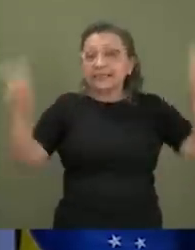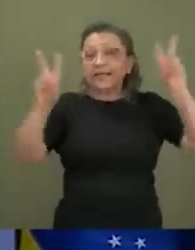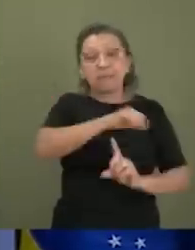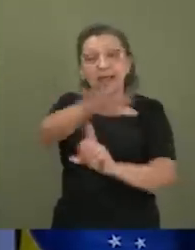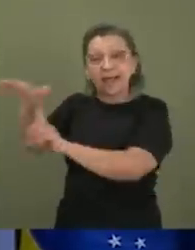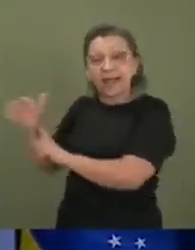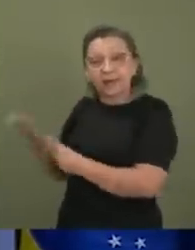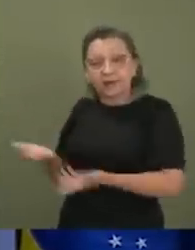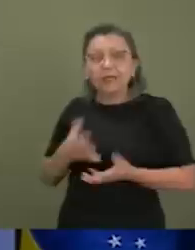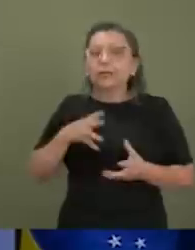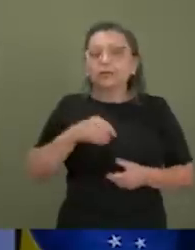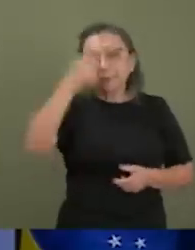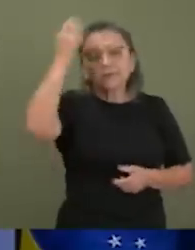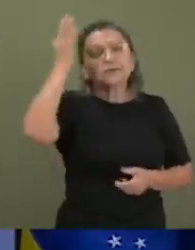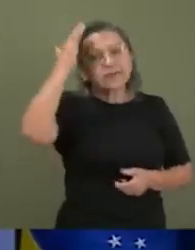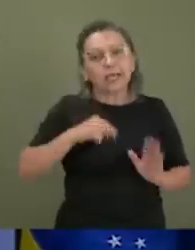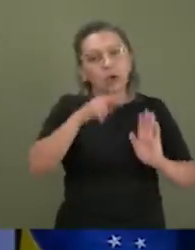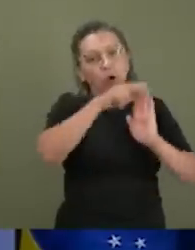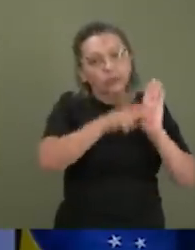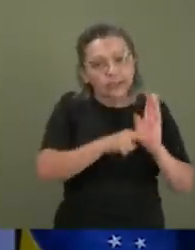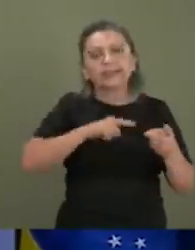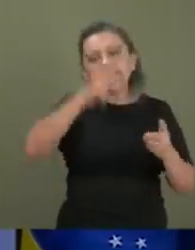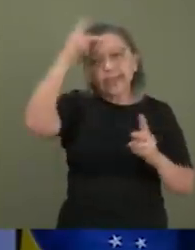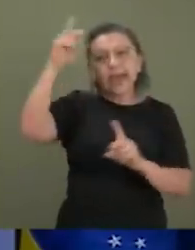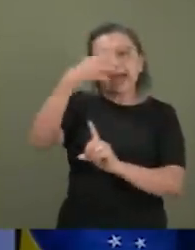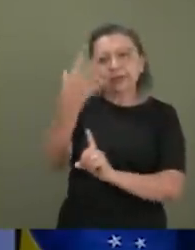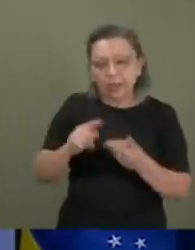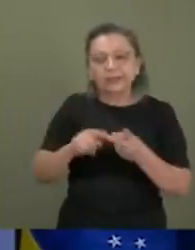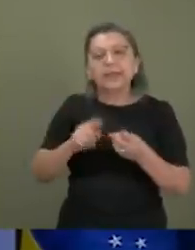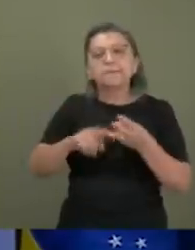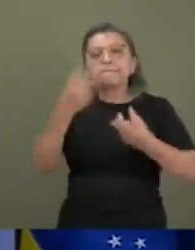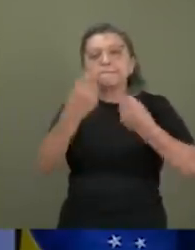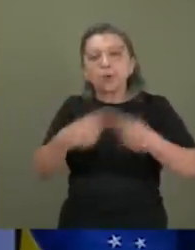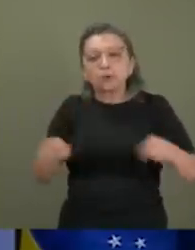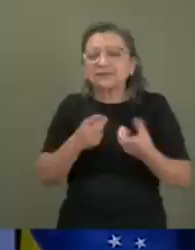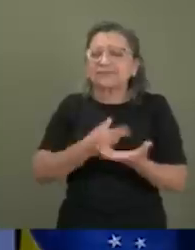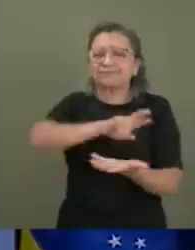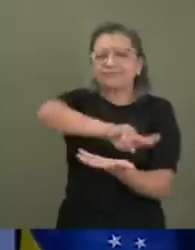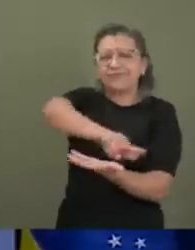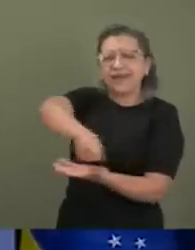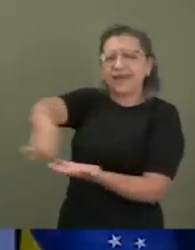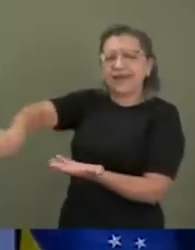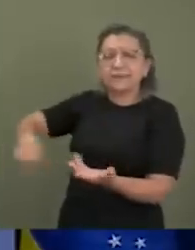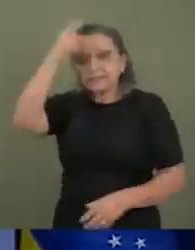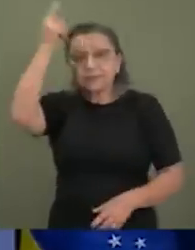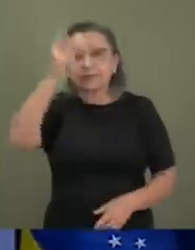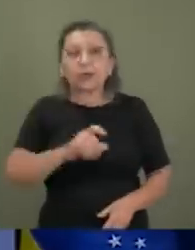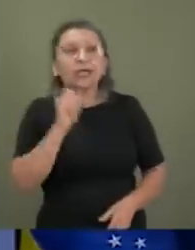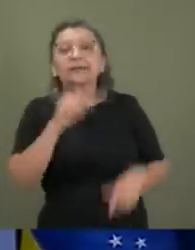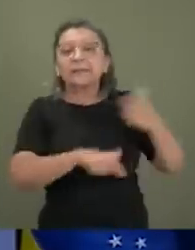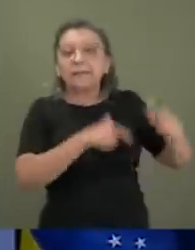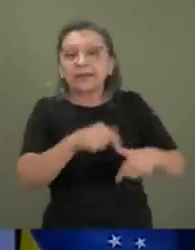na ponta hoje, todo mundo sabe que tem roteirista, tem ator, tem músico, tem, enfim, uma infinidade, tem mais gente